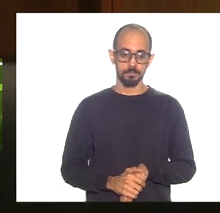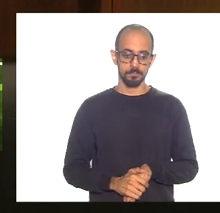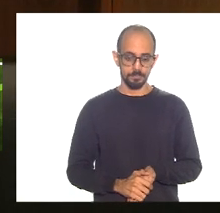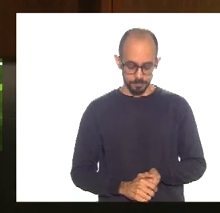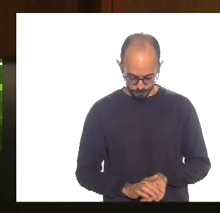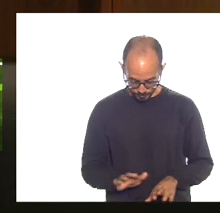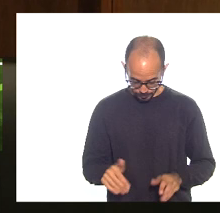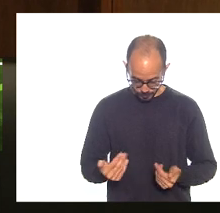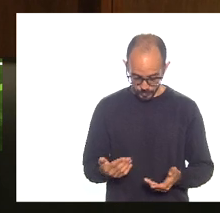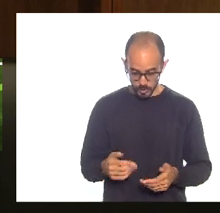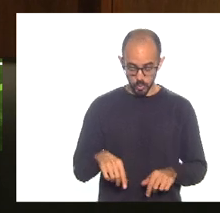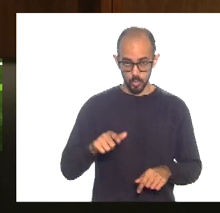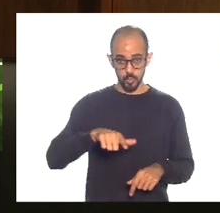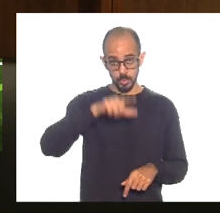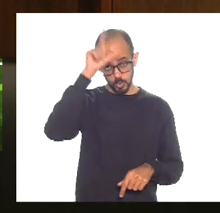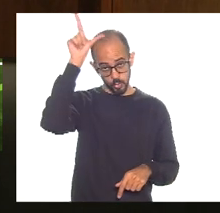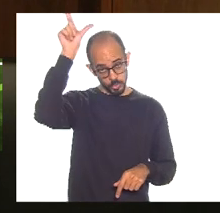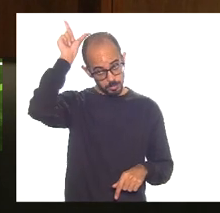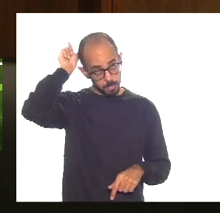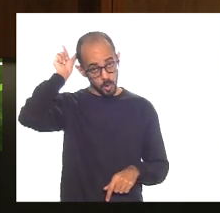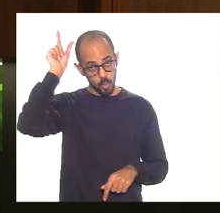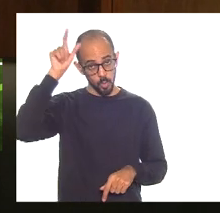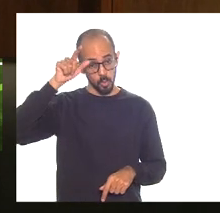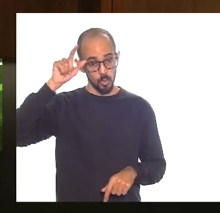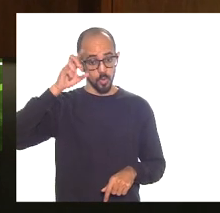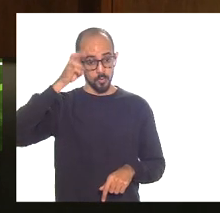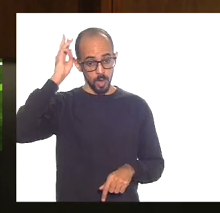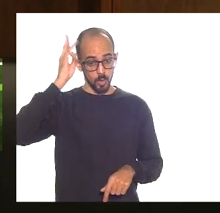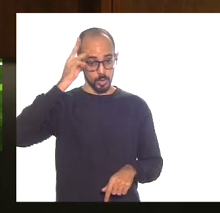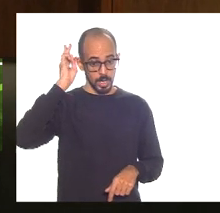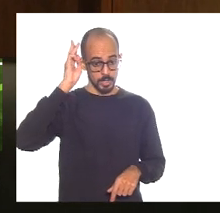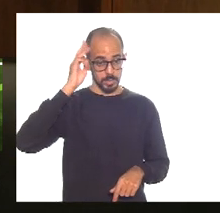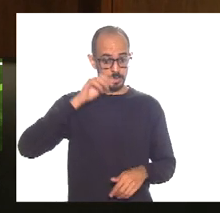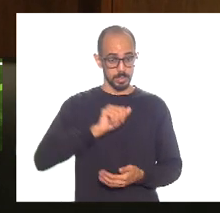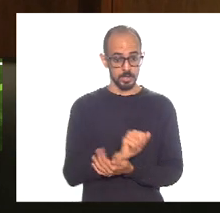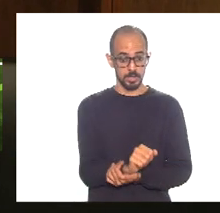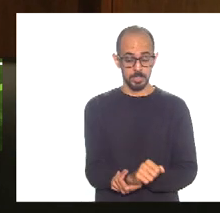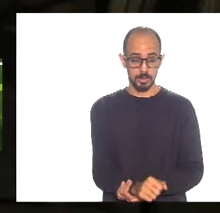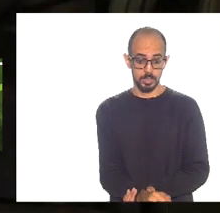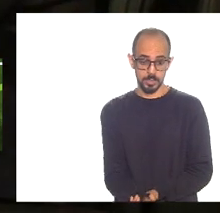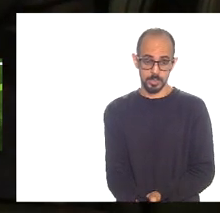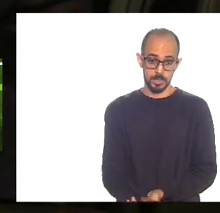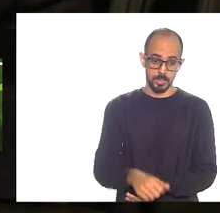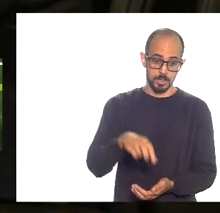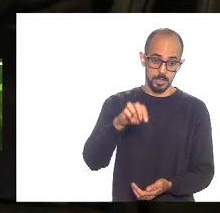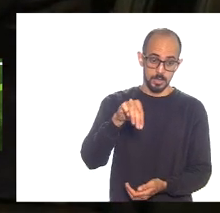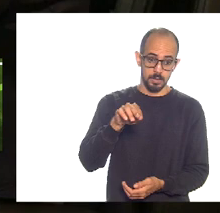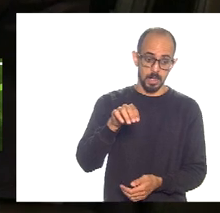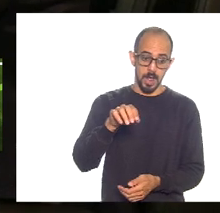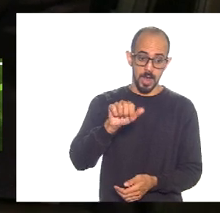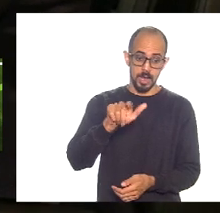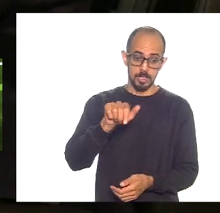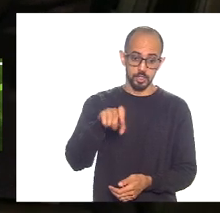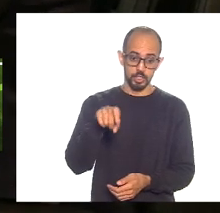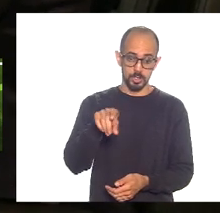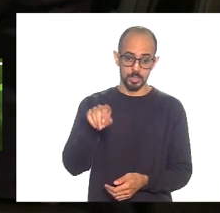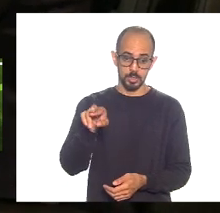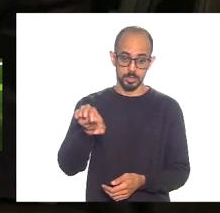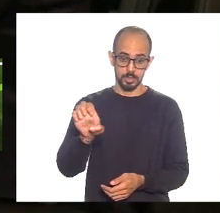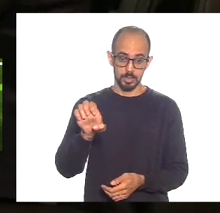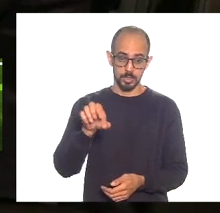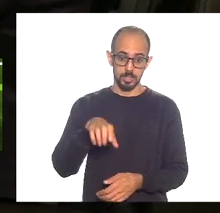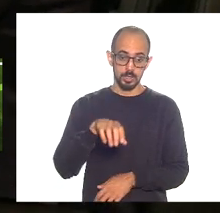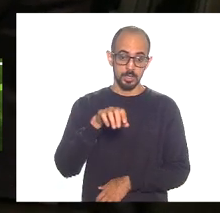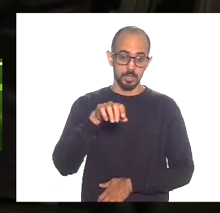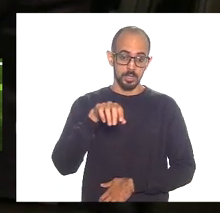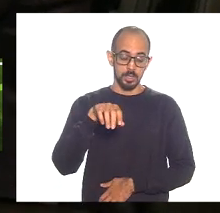então vamos lá, estão escritos, Luiz Paulo, Valdeck, presidente, Alexandre, Marta Rocha, Alexandre Moraes, Eliomar, Kinoploch,